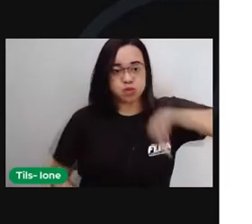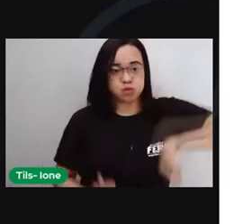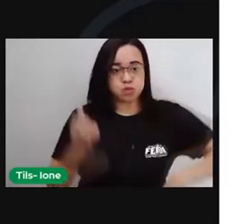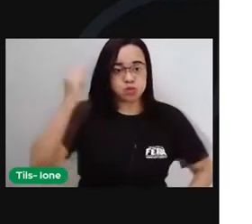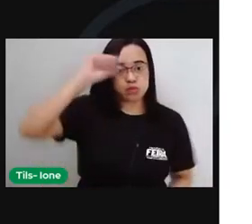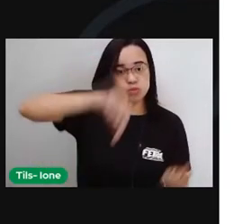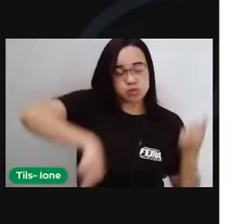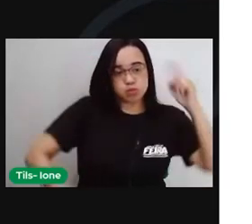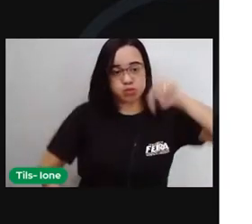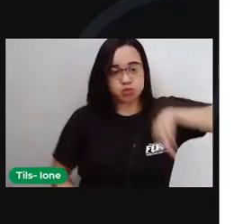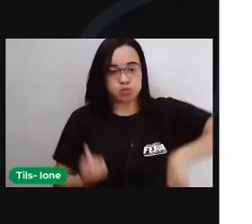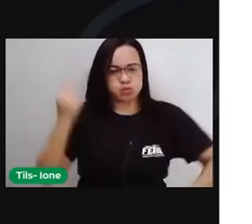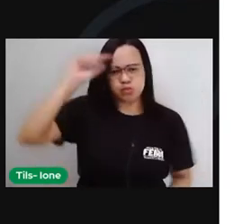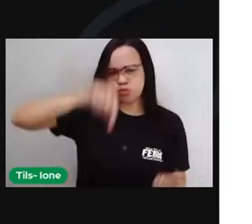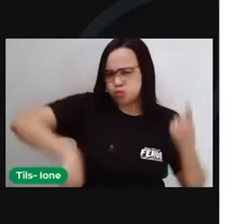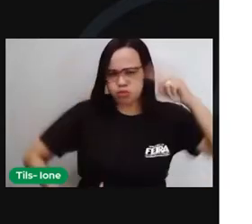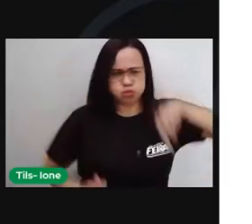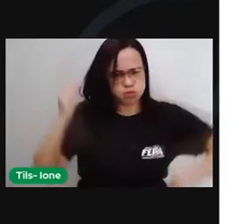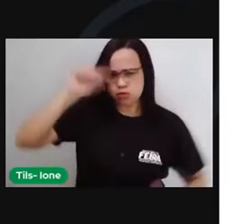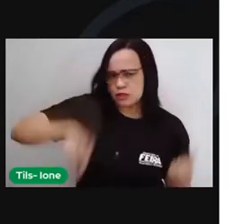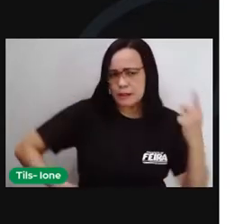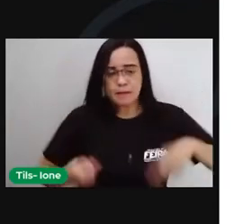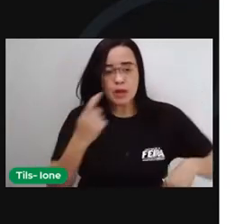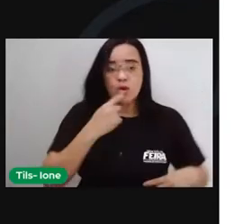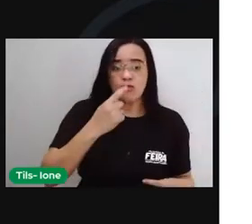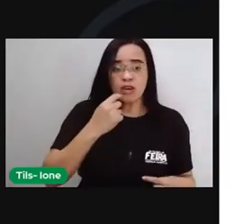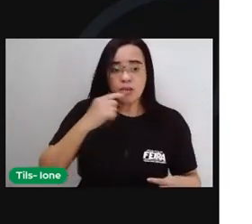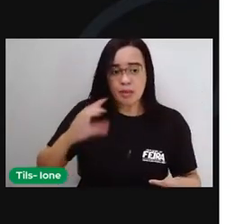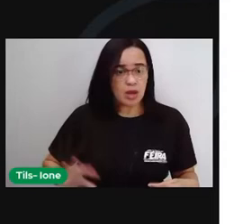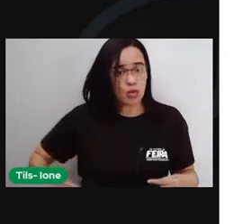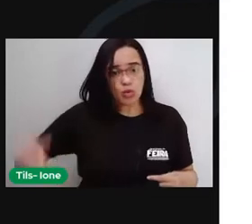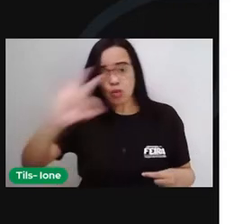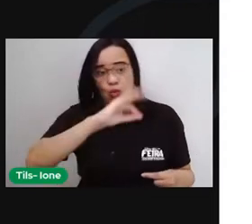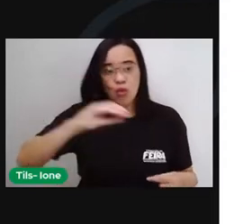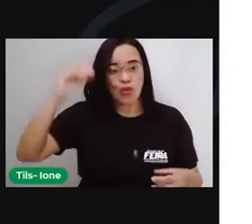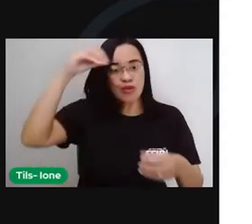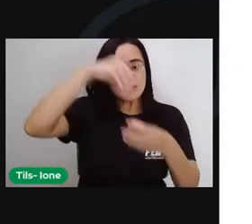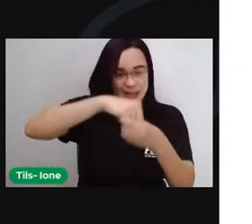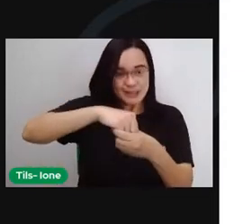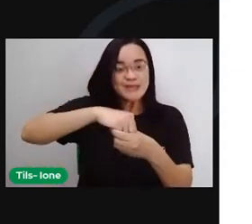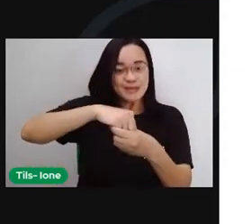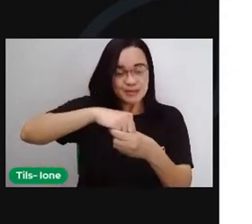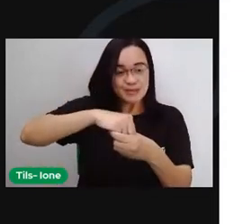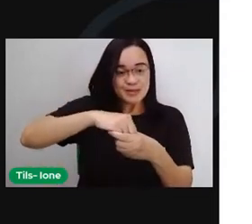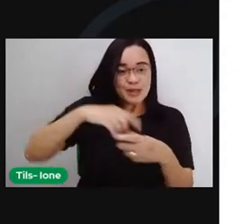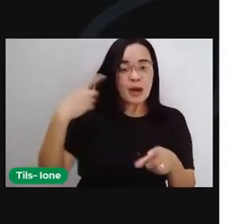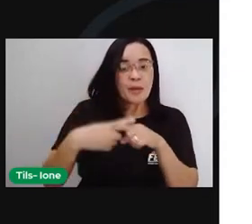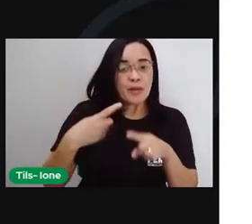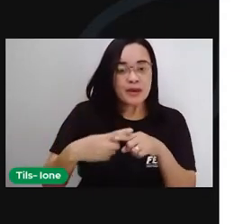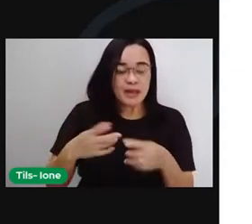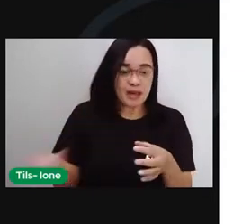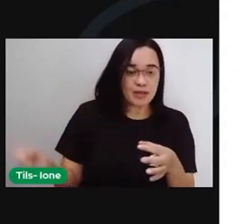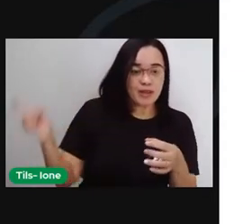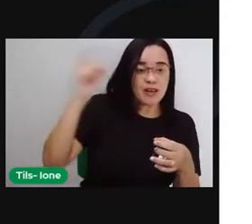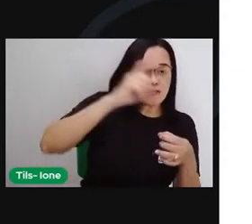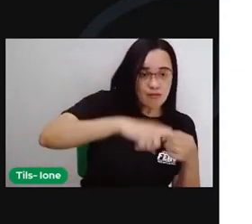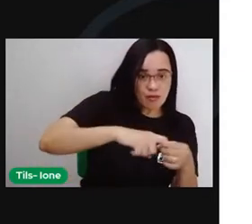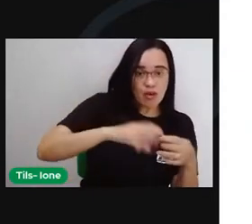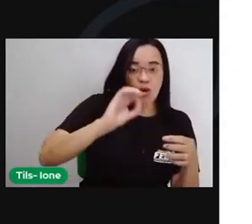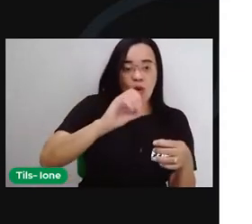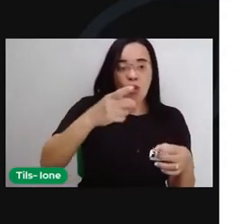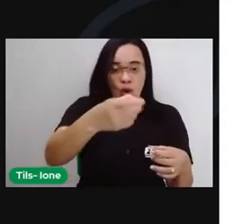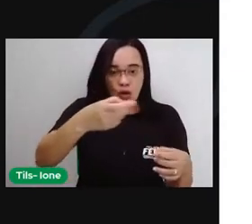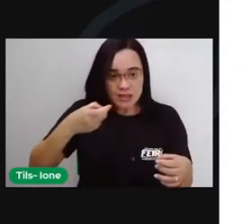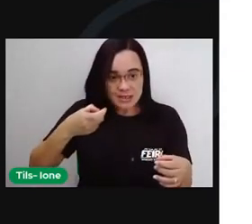artérias. No caminho de volta ao coração, o sangue deixou oxigênio e agora traz o gás carbônico